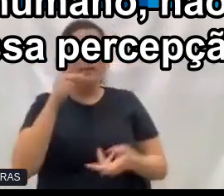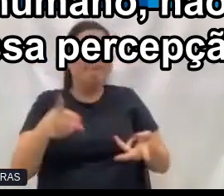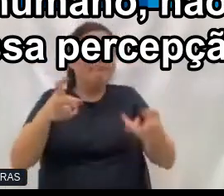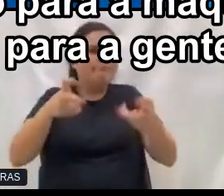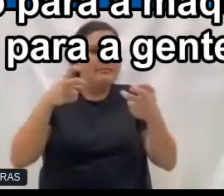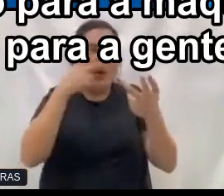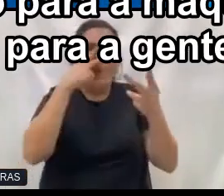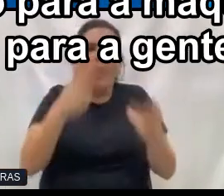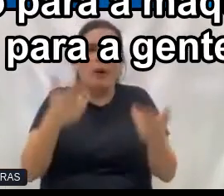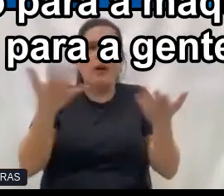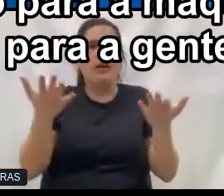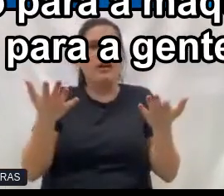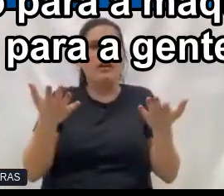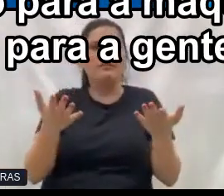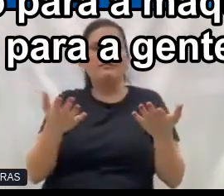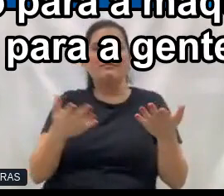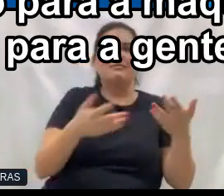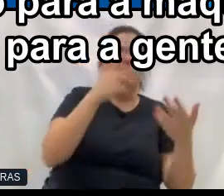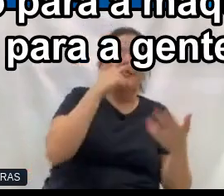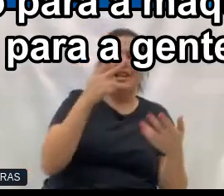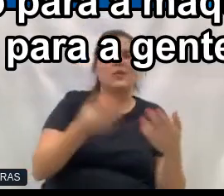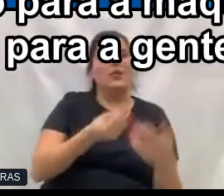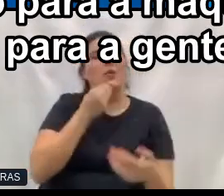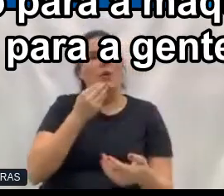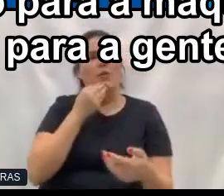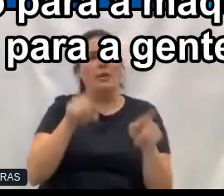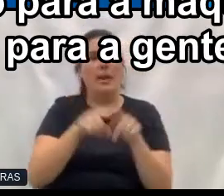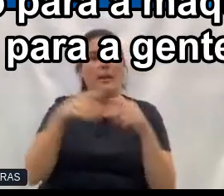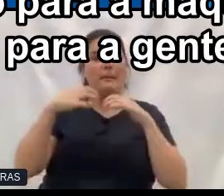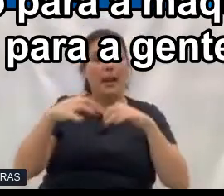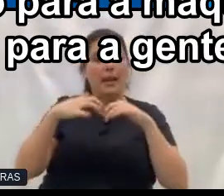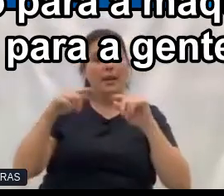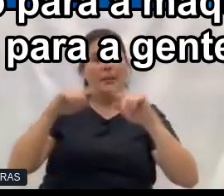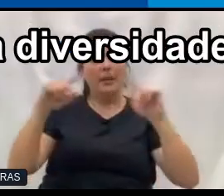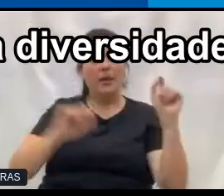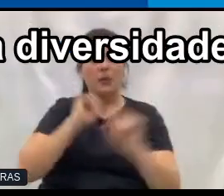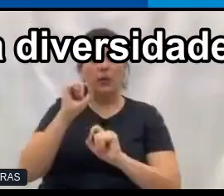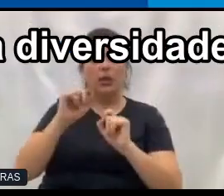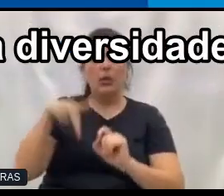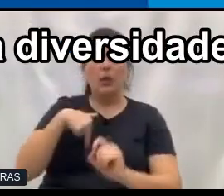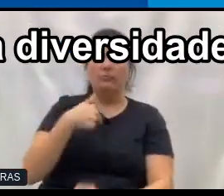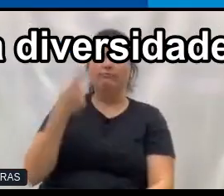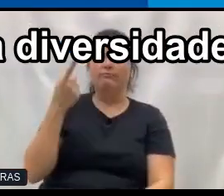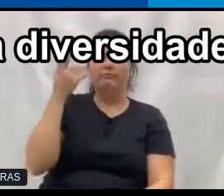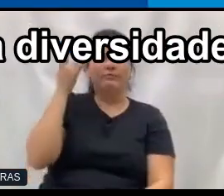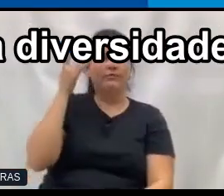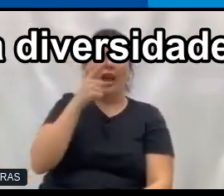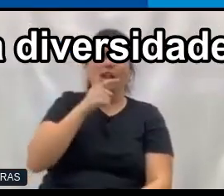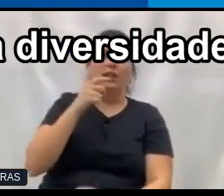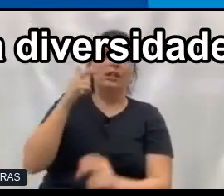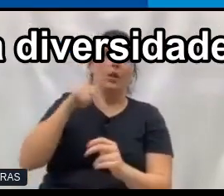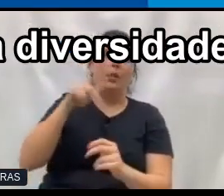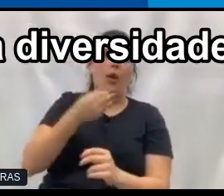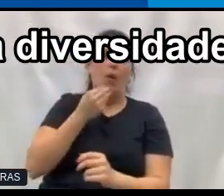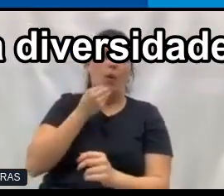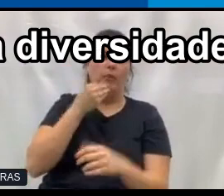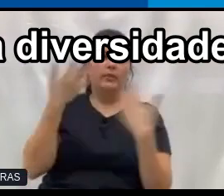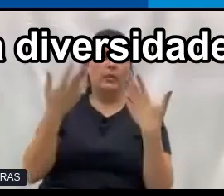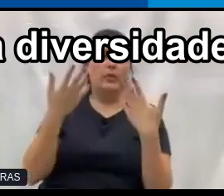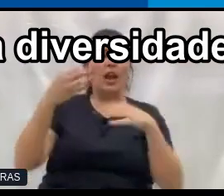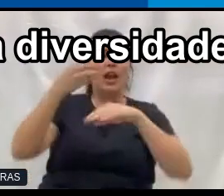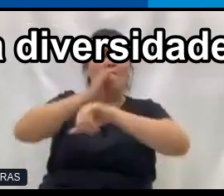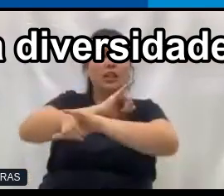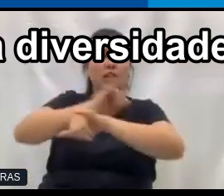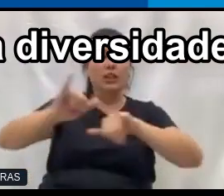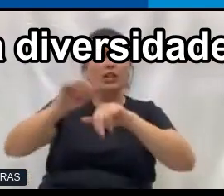essa percepção? Parece um pouco óbvio para a máquina, mas às vezes não é para a gente. Então, o recado aqui é aplicar a